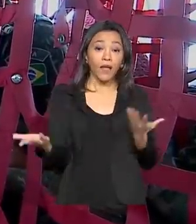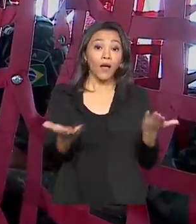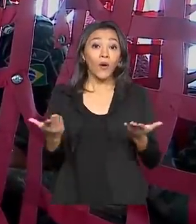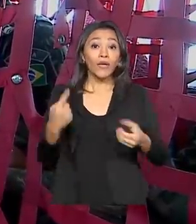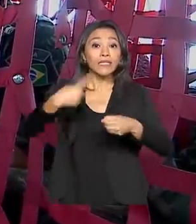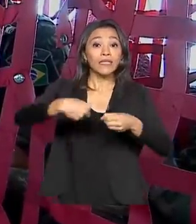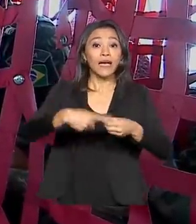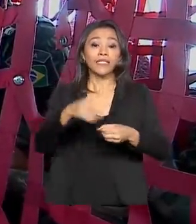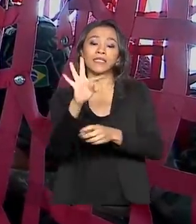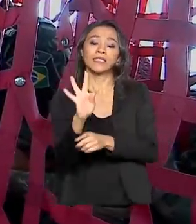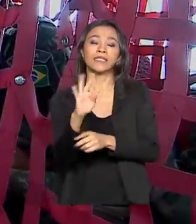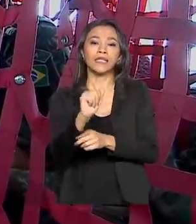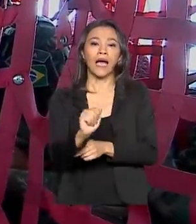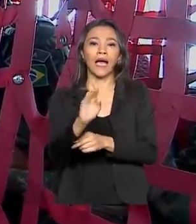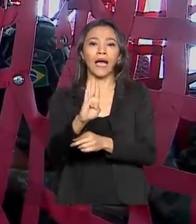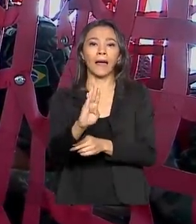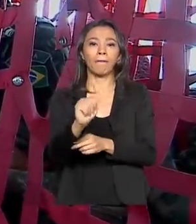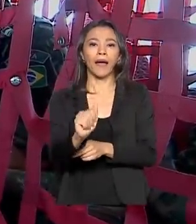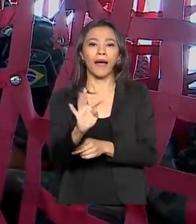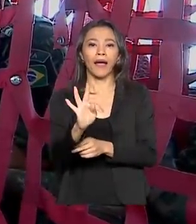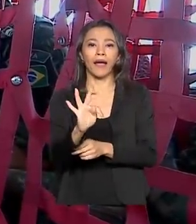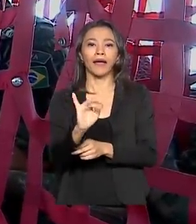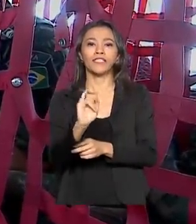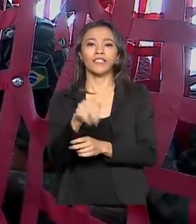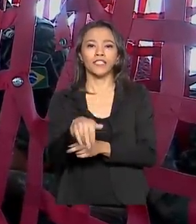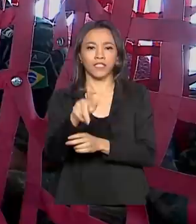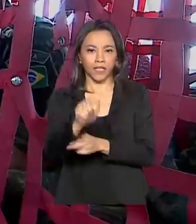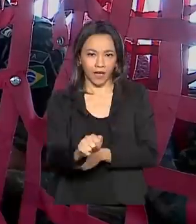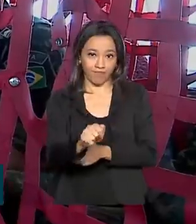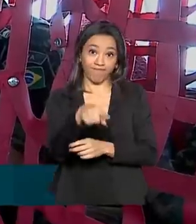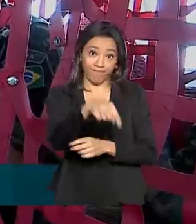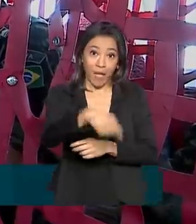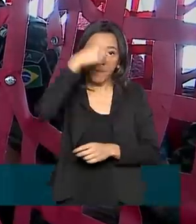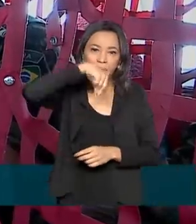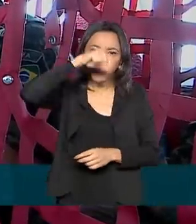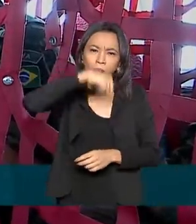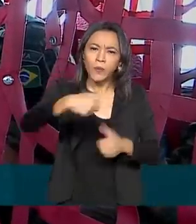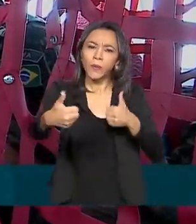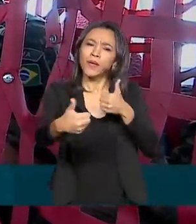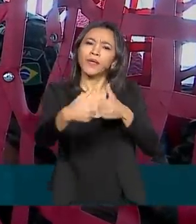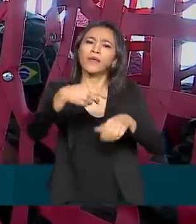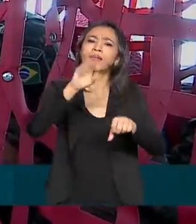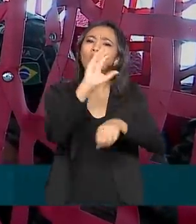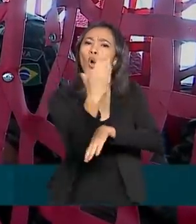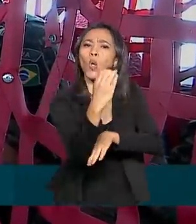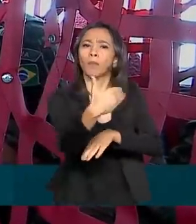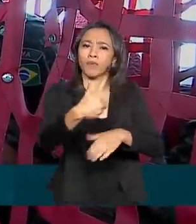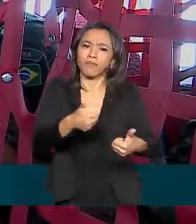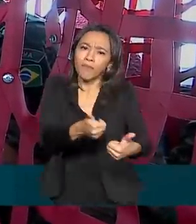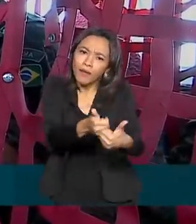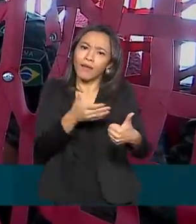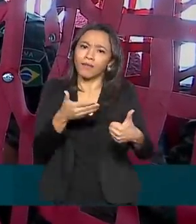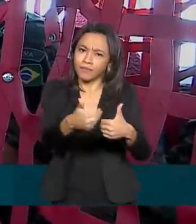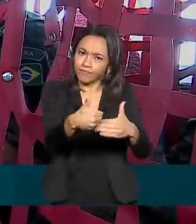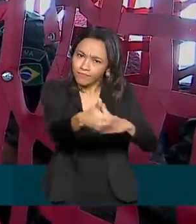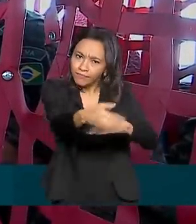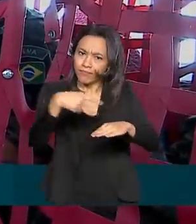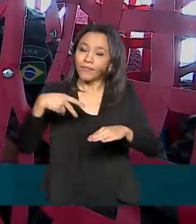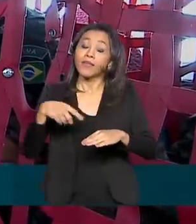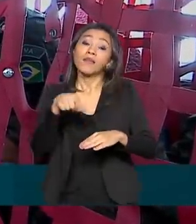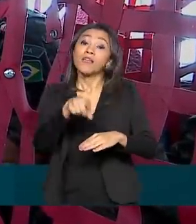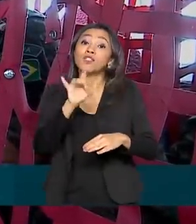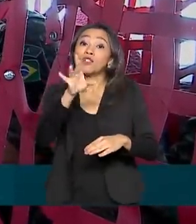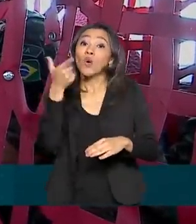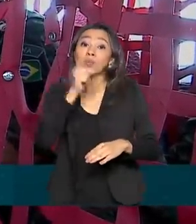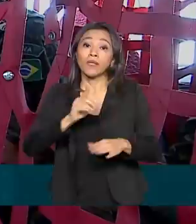Tabatinga, na fronteira do Brasil com Colômbia e Peru. A cidade fica a cerca de mil quilômetros de Manaus, mas só é possível chegar